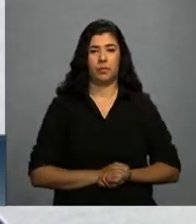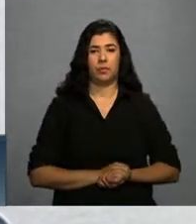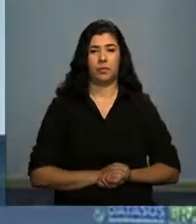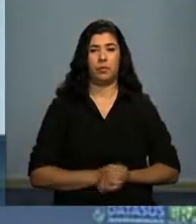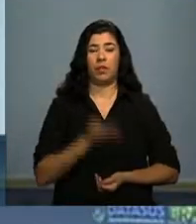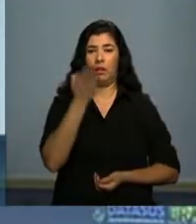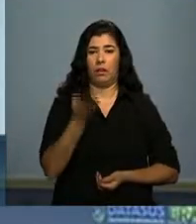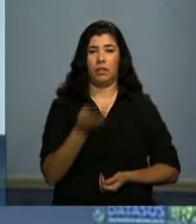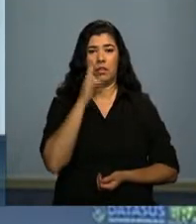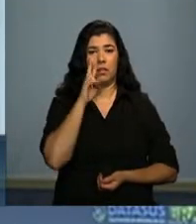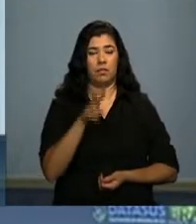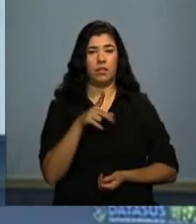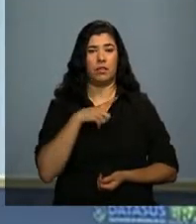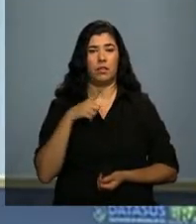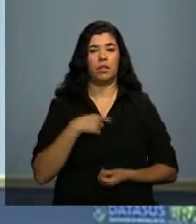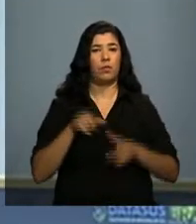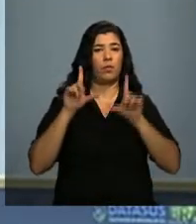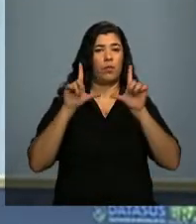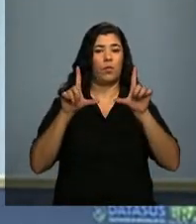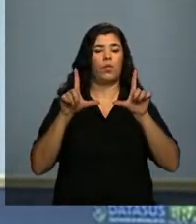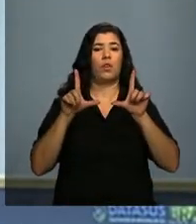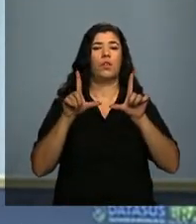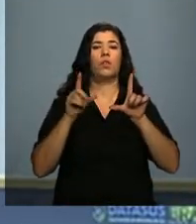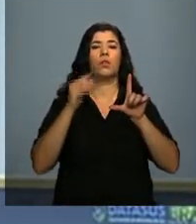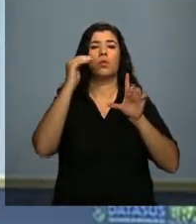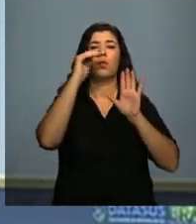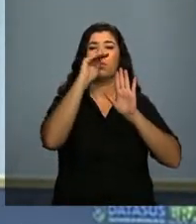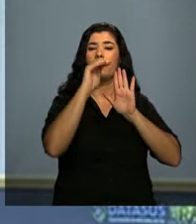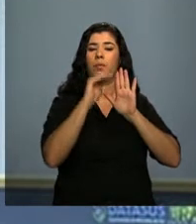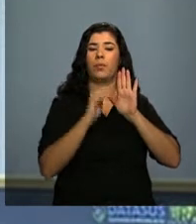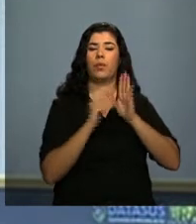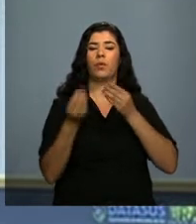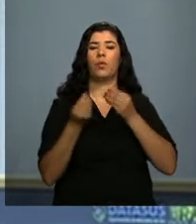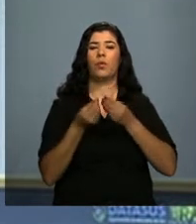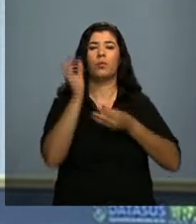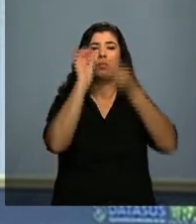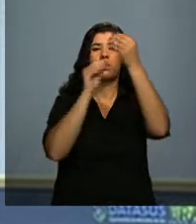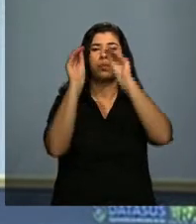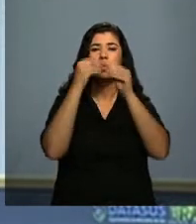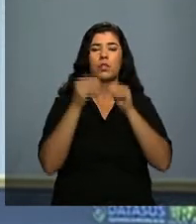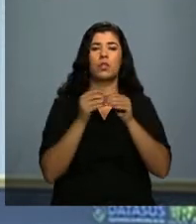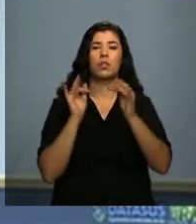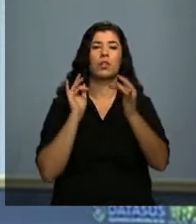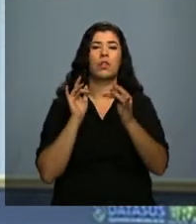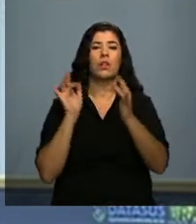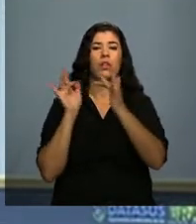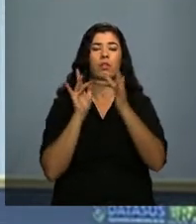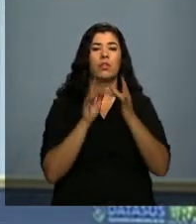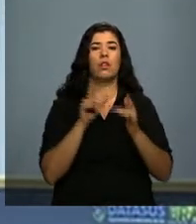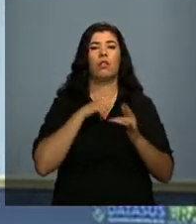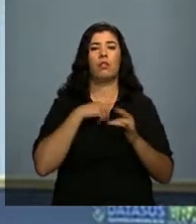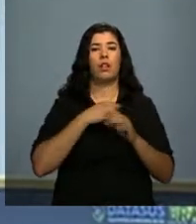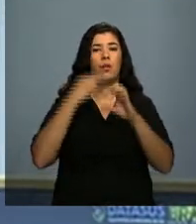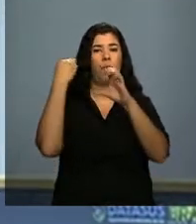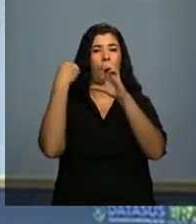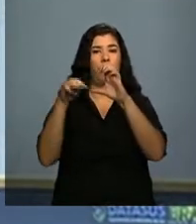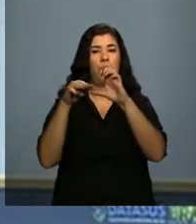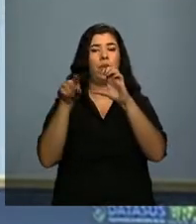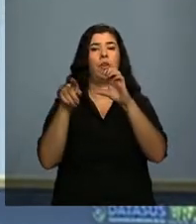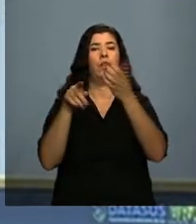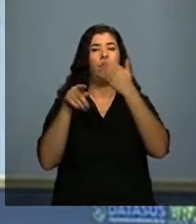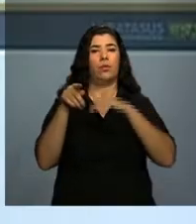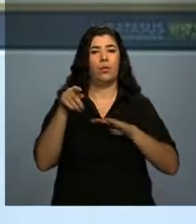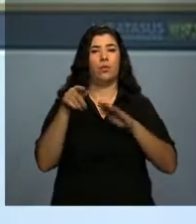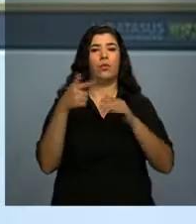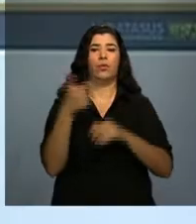Aqui é uma telinha das funcionalidades dele, para você poder fazer a conexão, entra com e-mail e senha, já com o